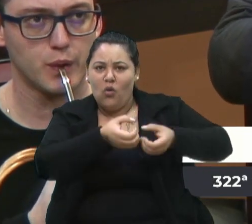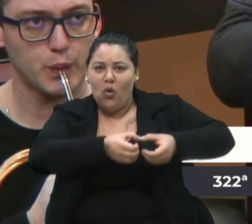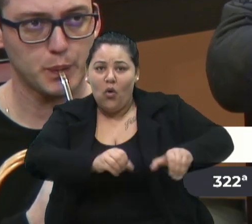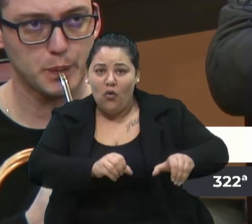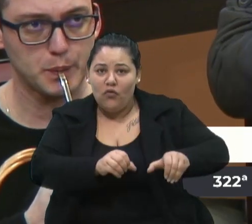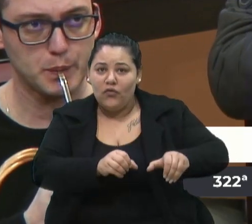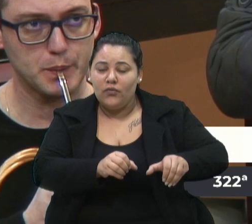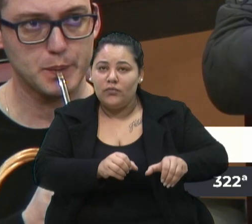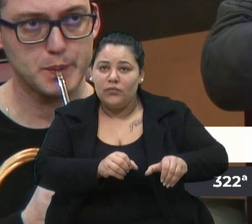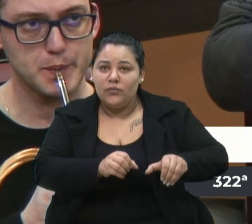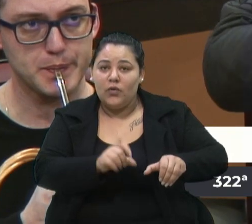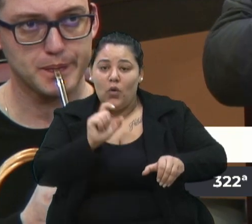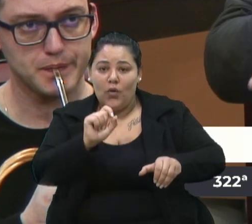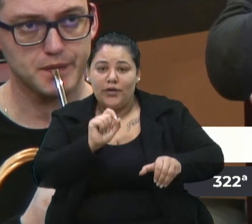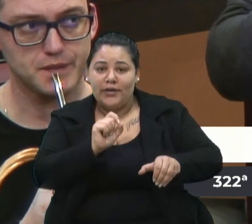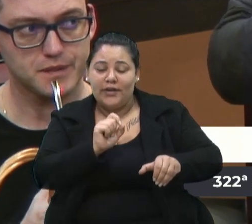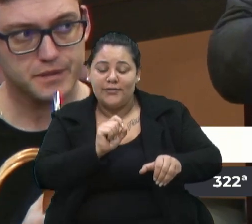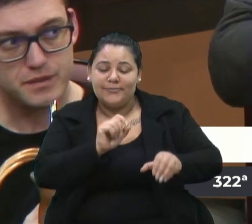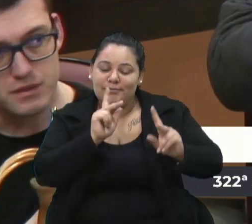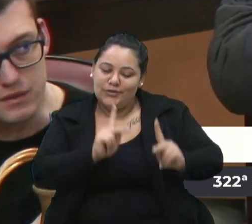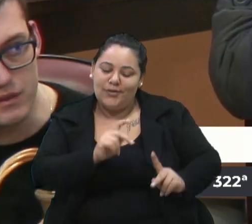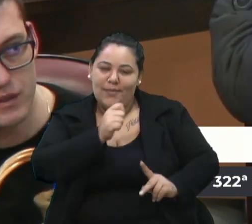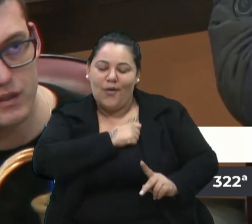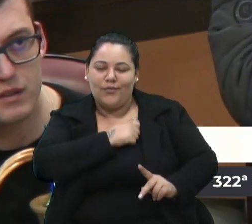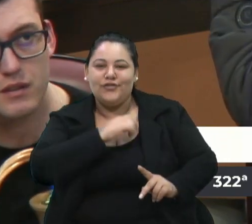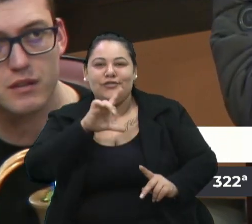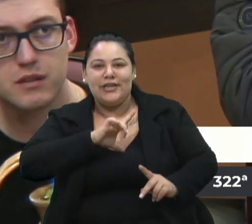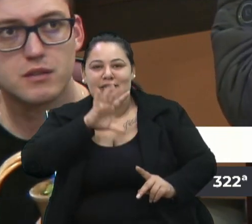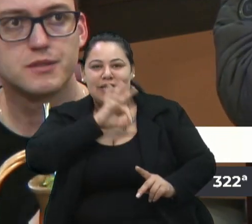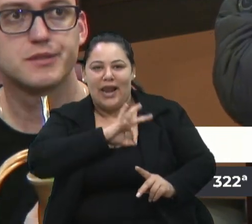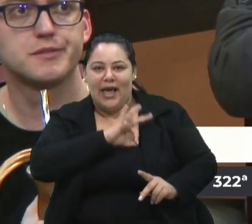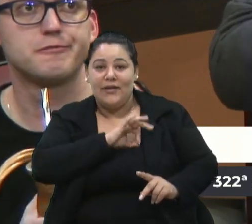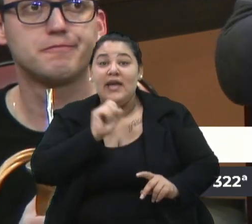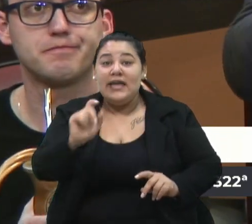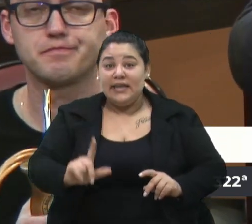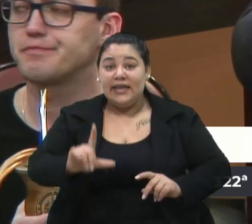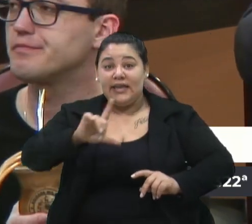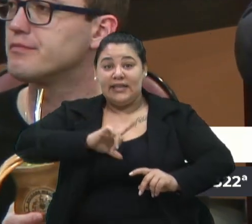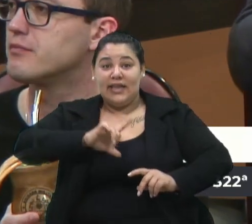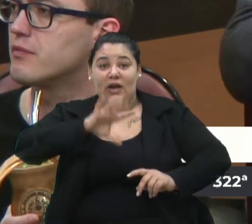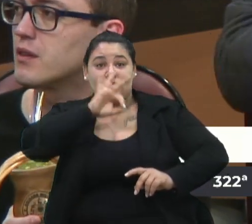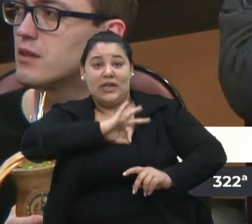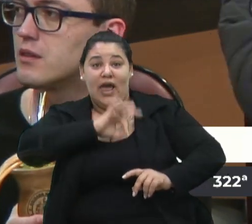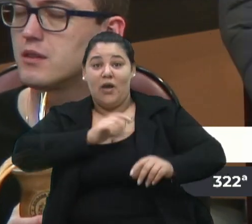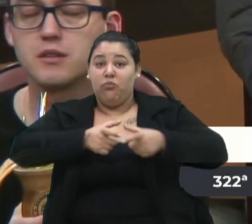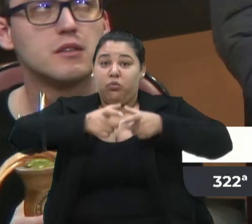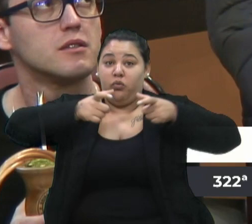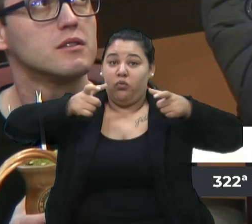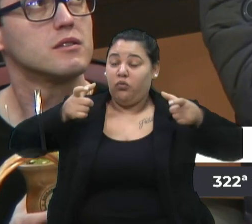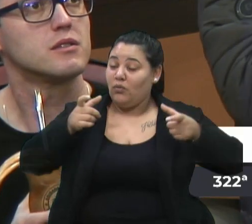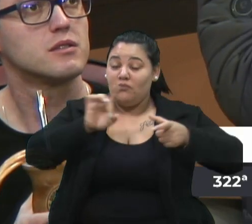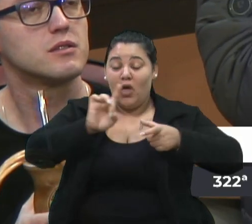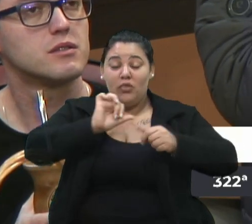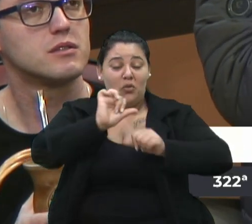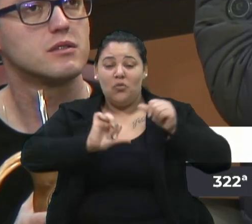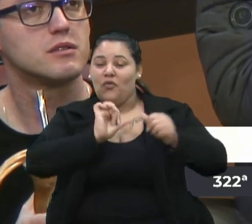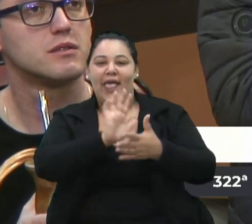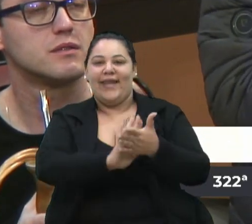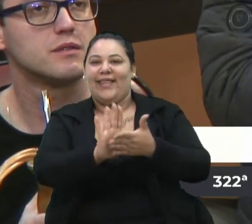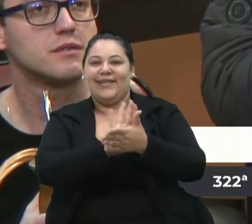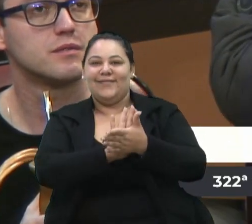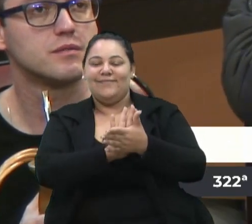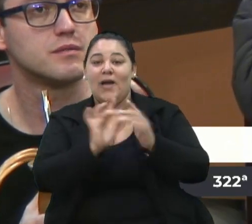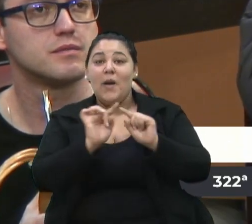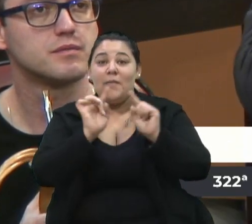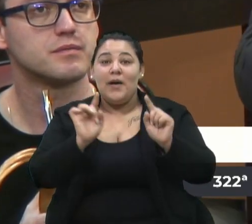na mesa da classe mais humilde, assalariada. Para aqueles que ganham bastante, como eles lá em cima, isso aí não vai mudar em nada. Mas